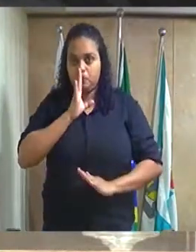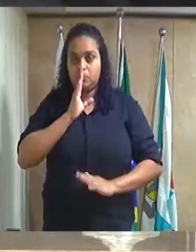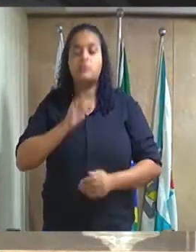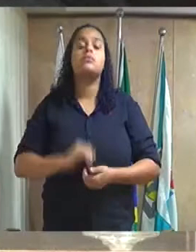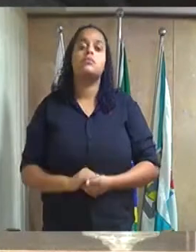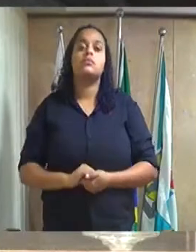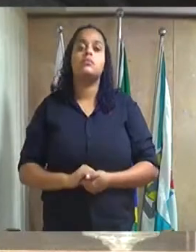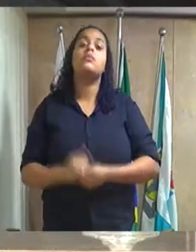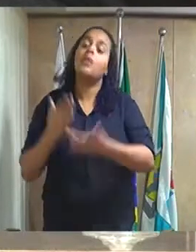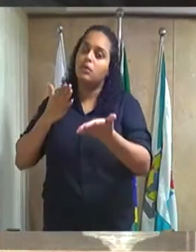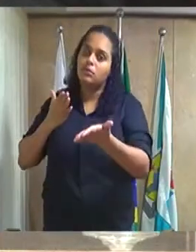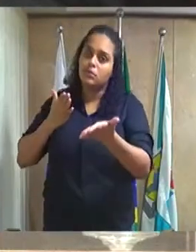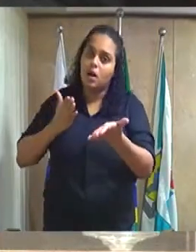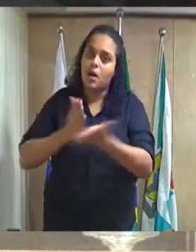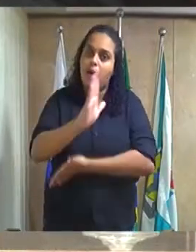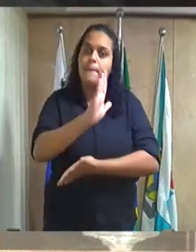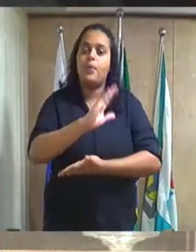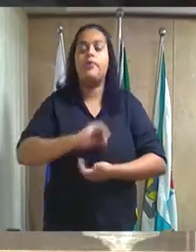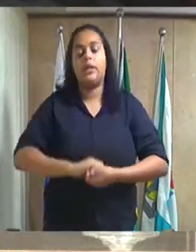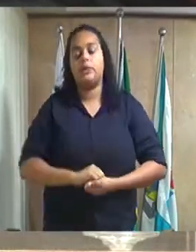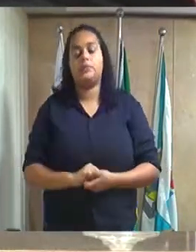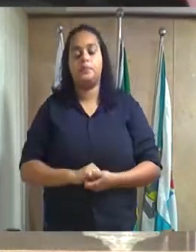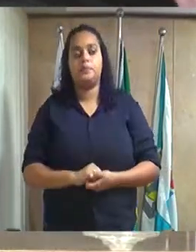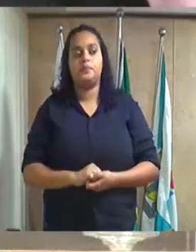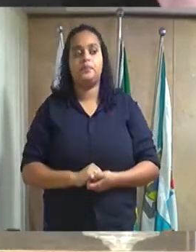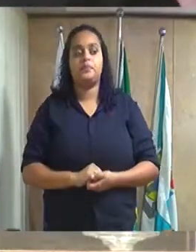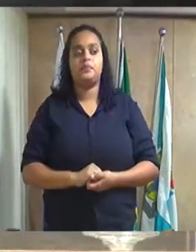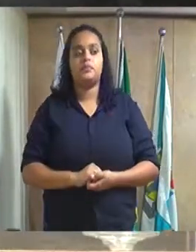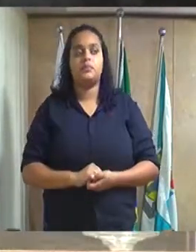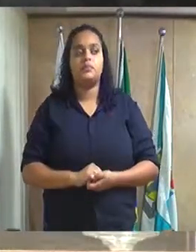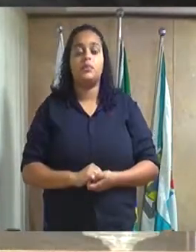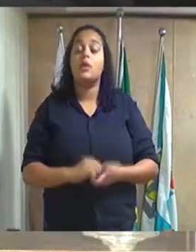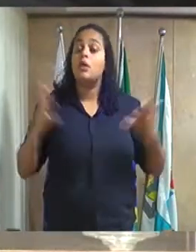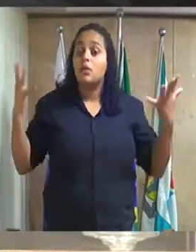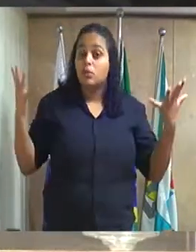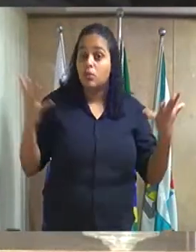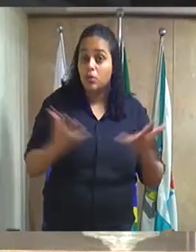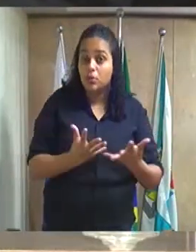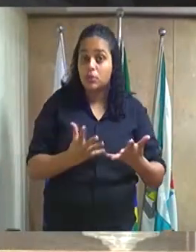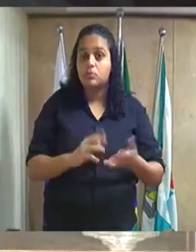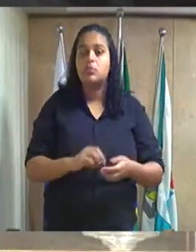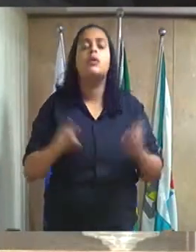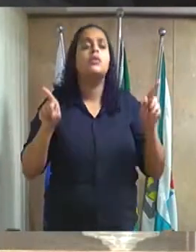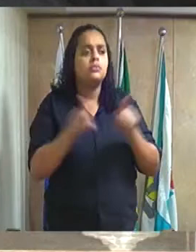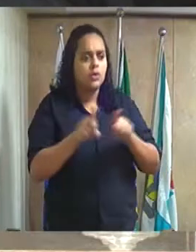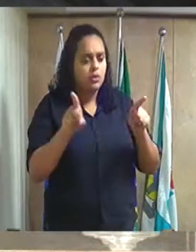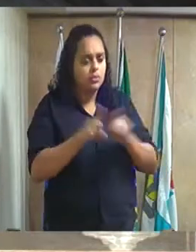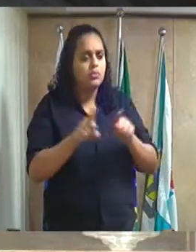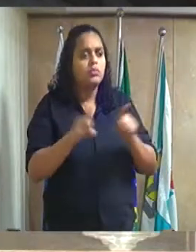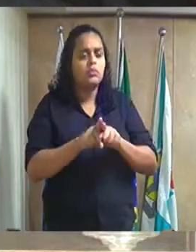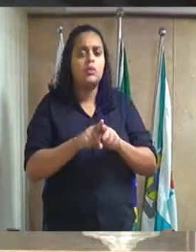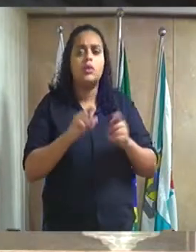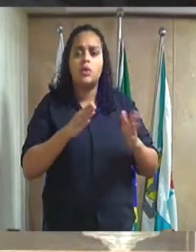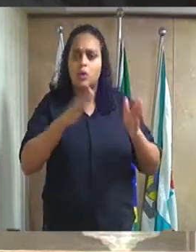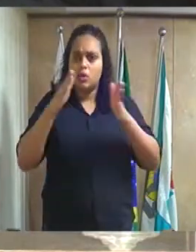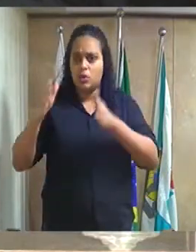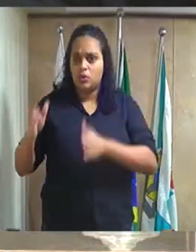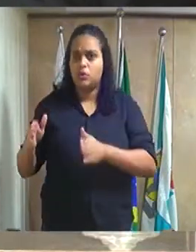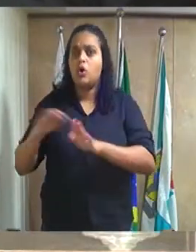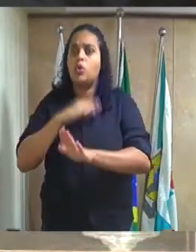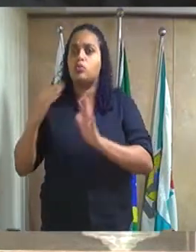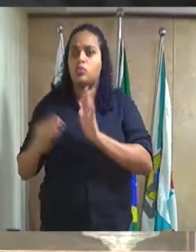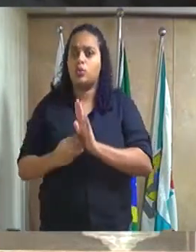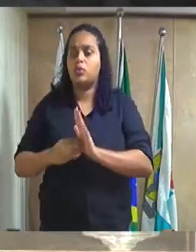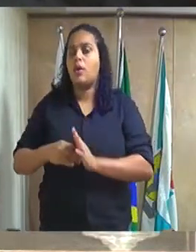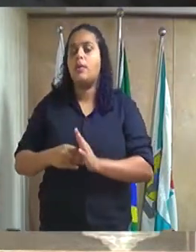aprovado por unanimidade nesse momento também vamos colocar todas as matérias